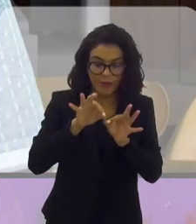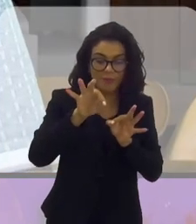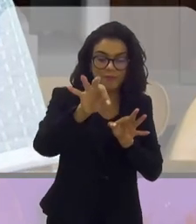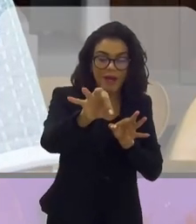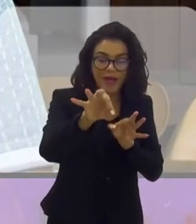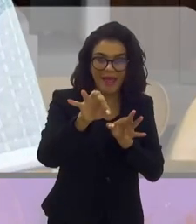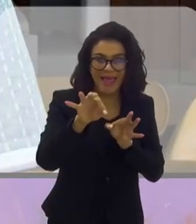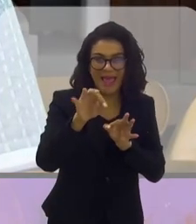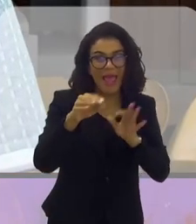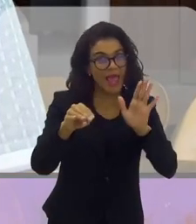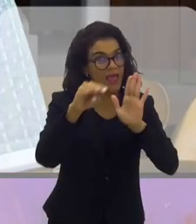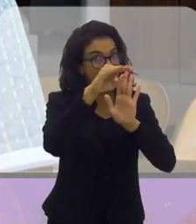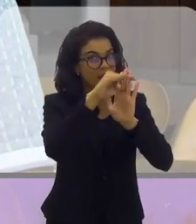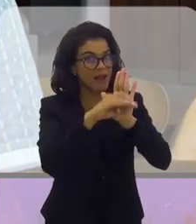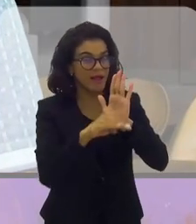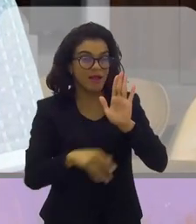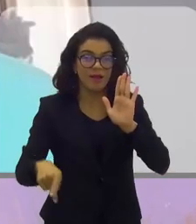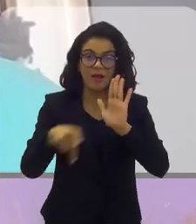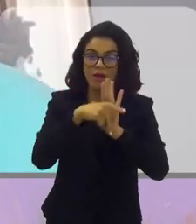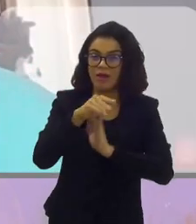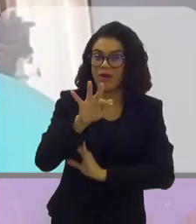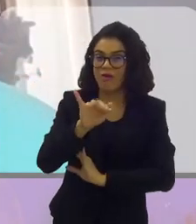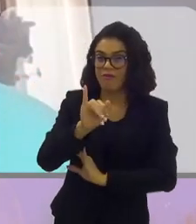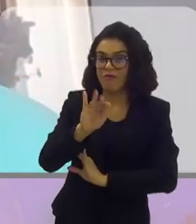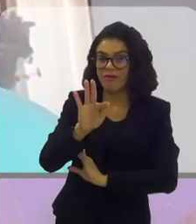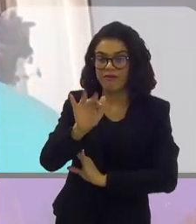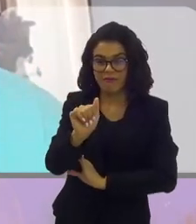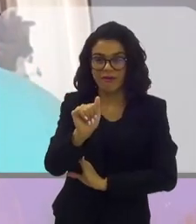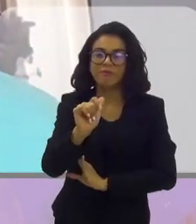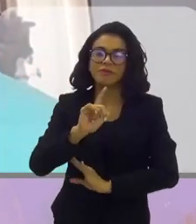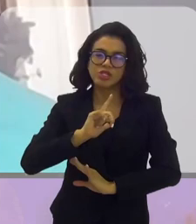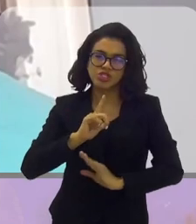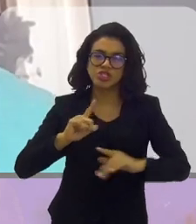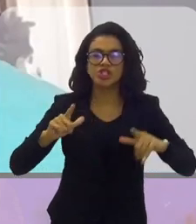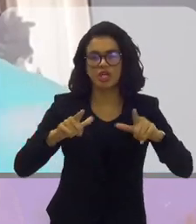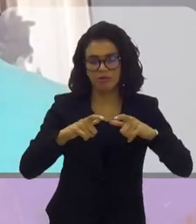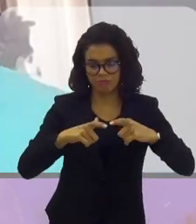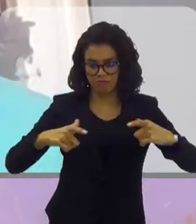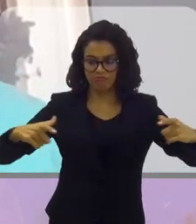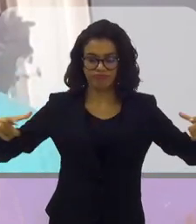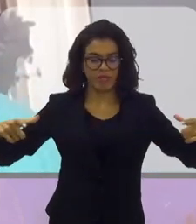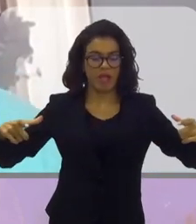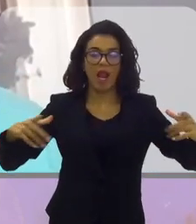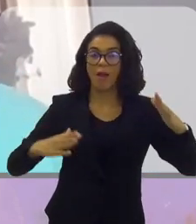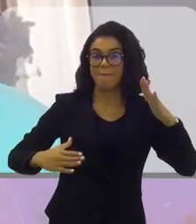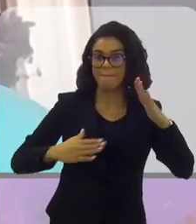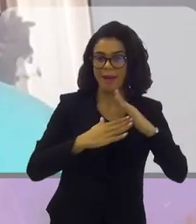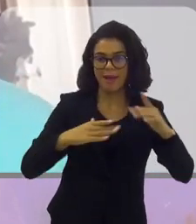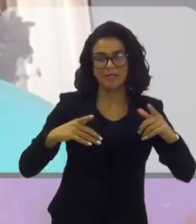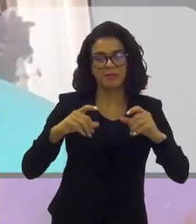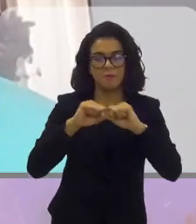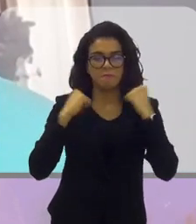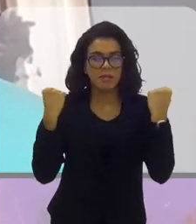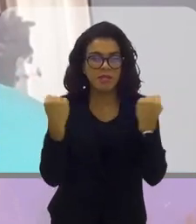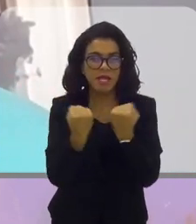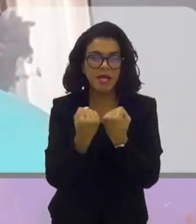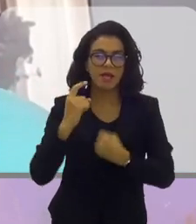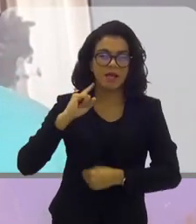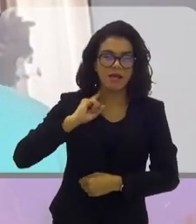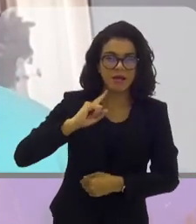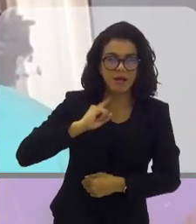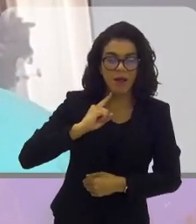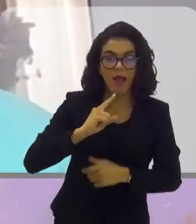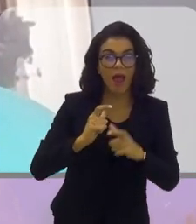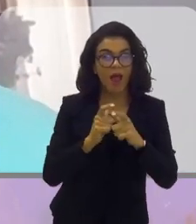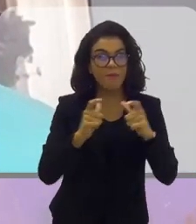Era o padrão FIFA, né? Padrão FIFA. O padrão FIFA se reduziu, havia um tamanho menor e esse era o tamanho máximo. Maracanã, Mineirão, a